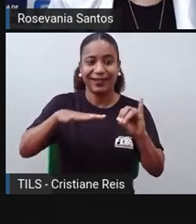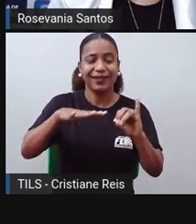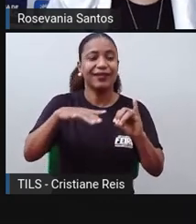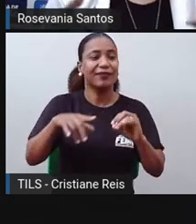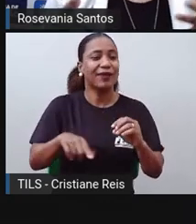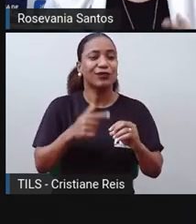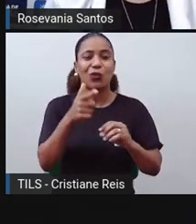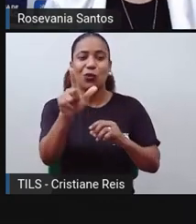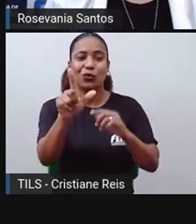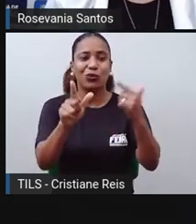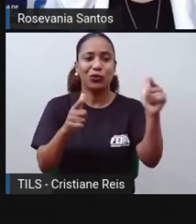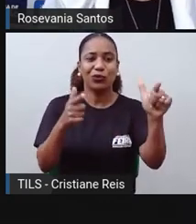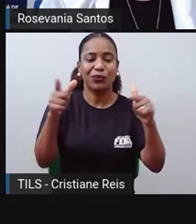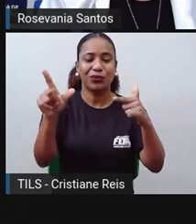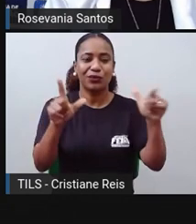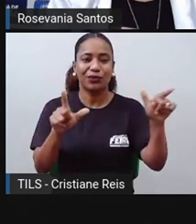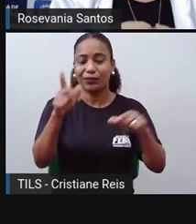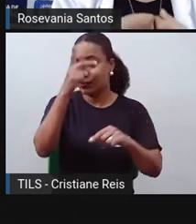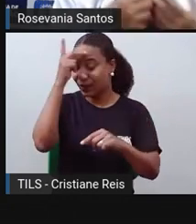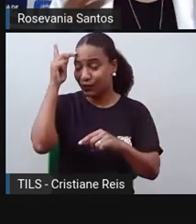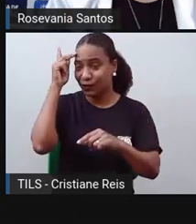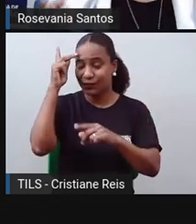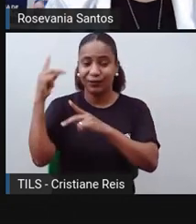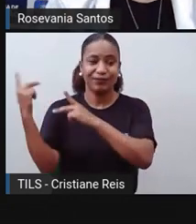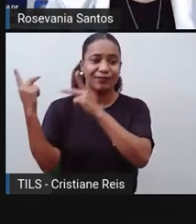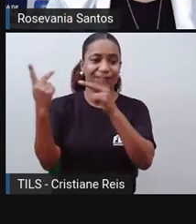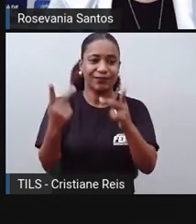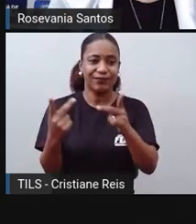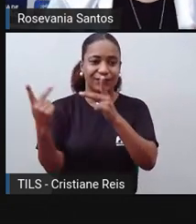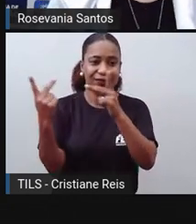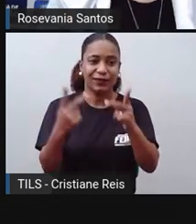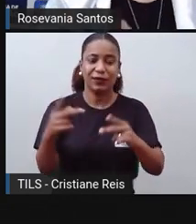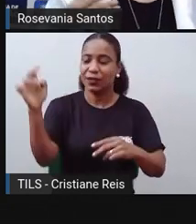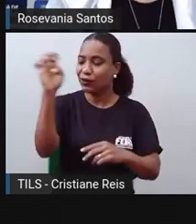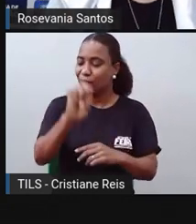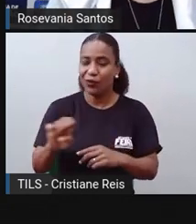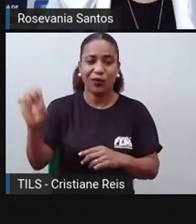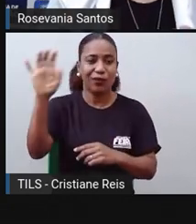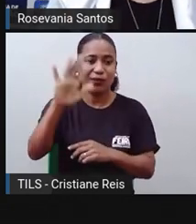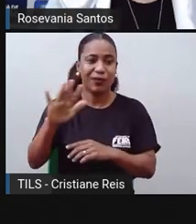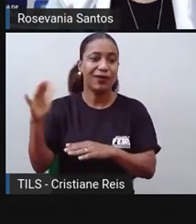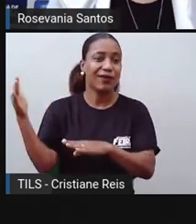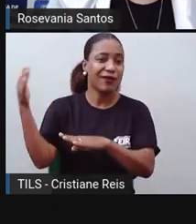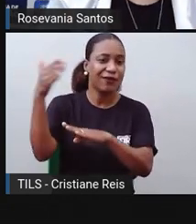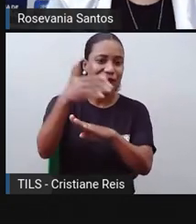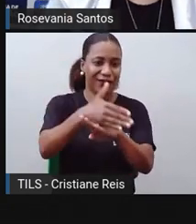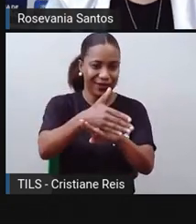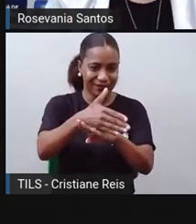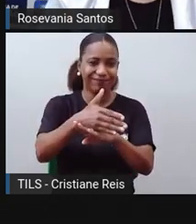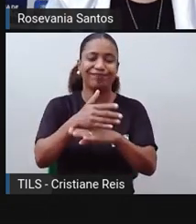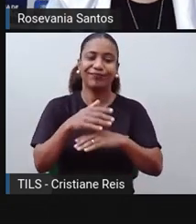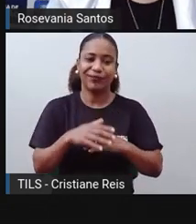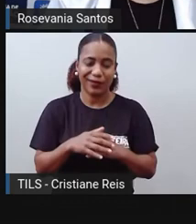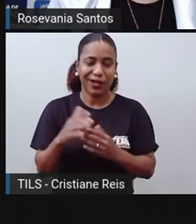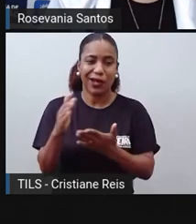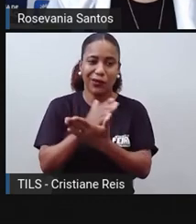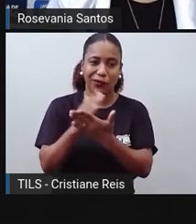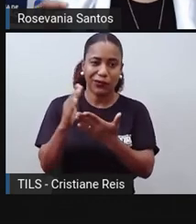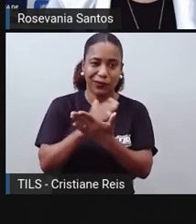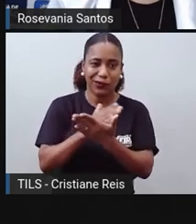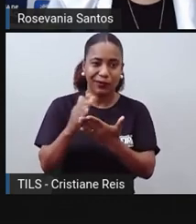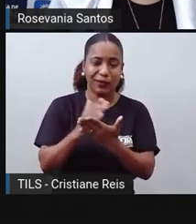franceses, dos povos europeus, e muitas delas ainda sofrem essa